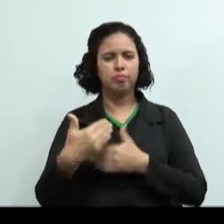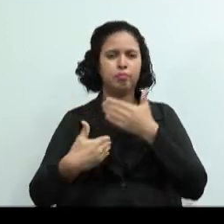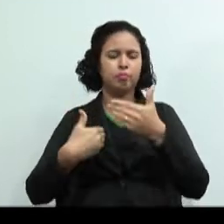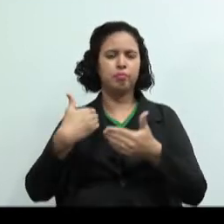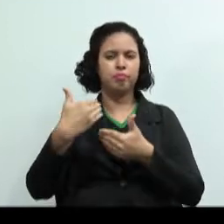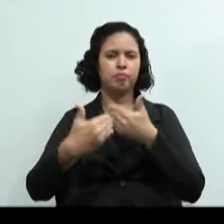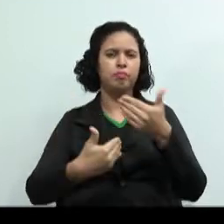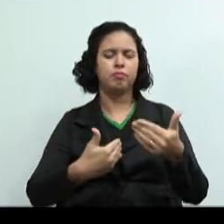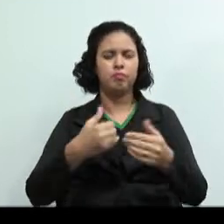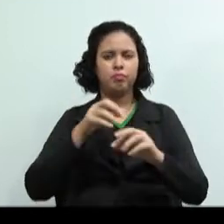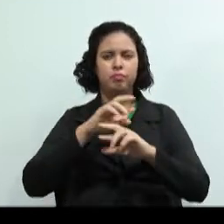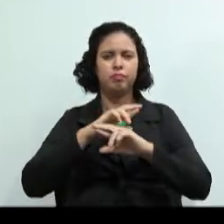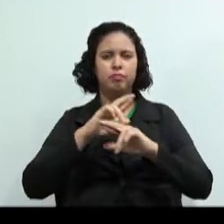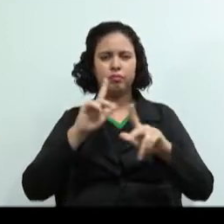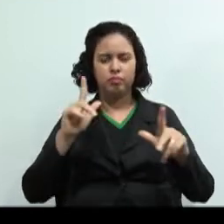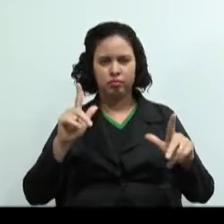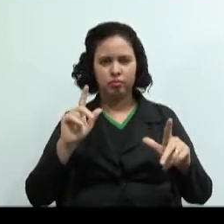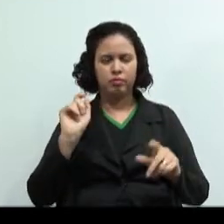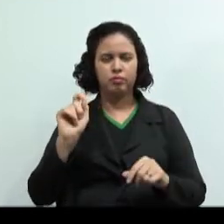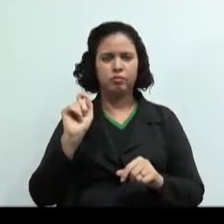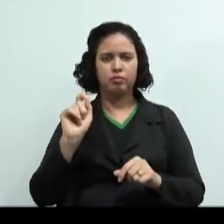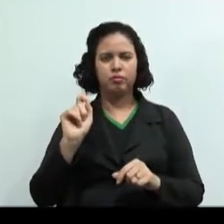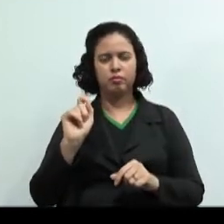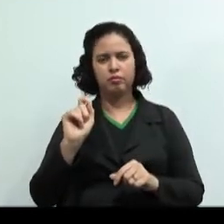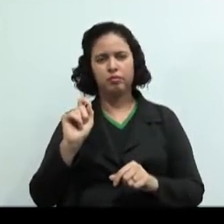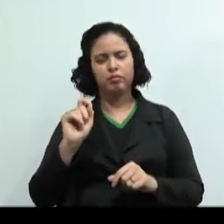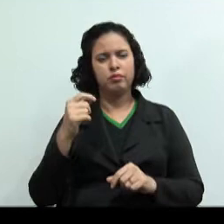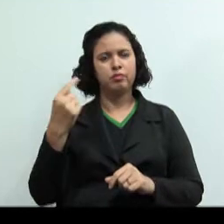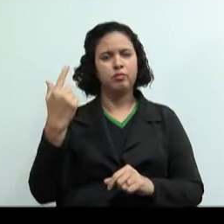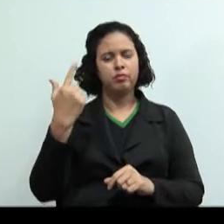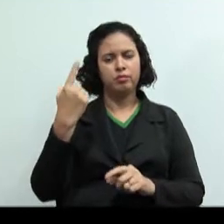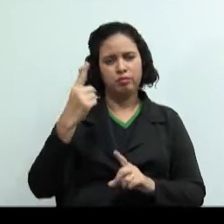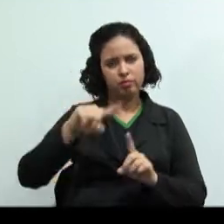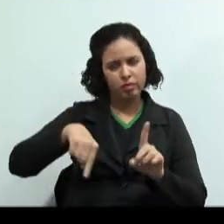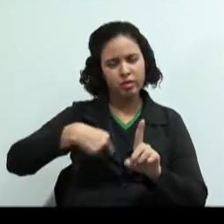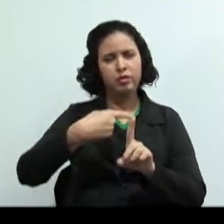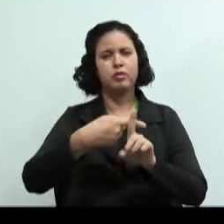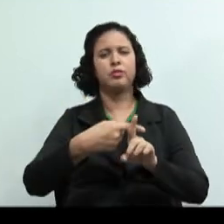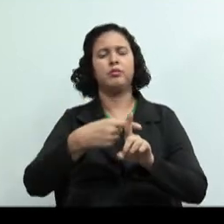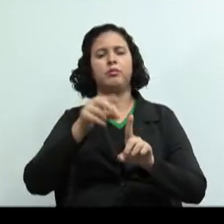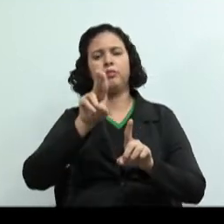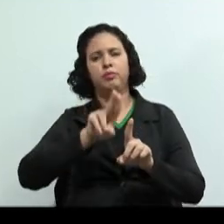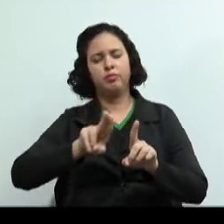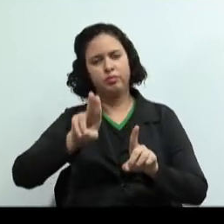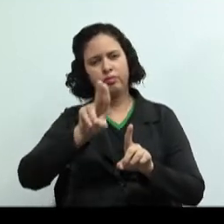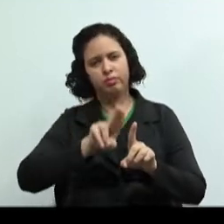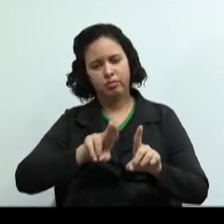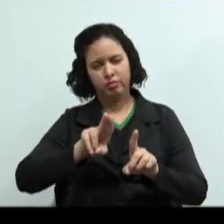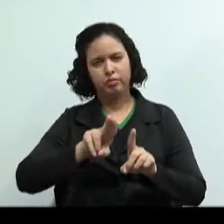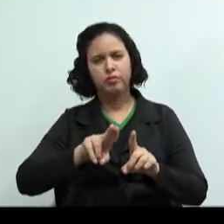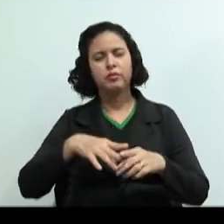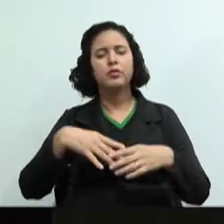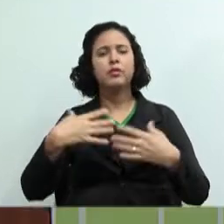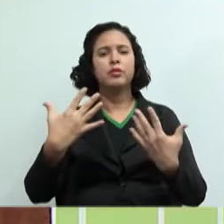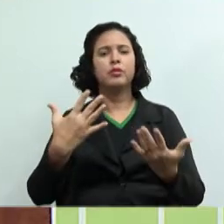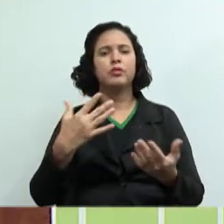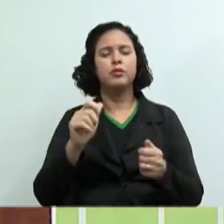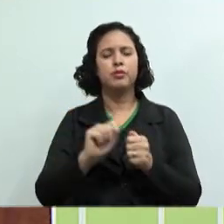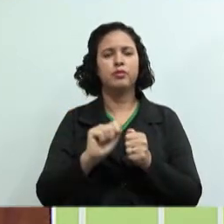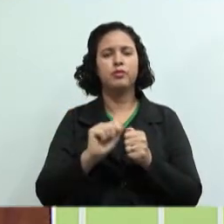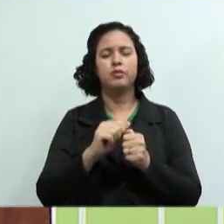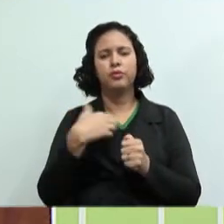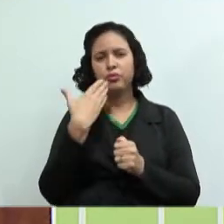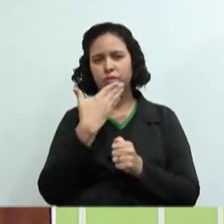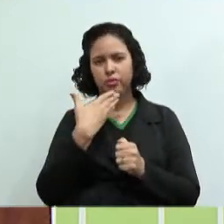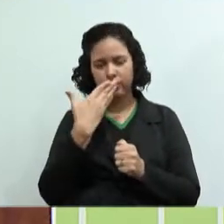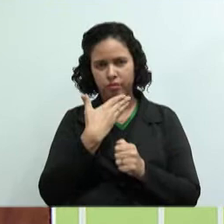maneira diferente, tornando-os mais úteis à administração. Então, vamos lá. Vocês vão produzir o doce de vocês. O meu doce